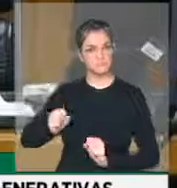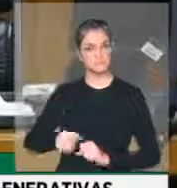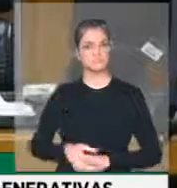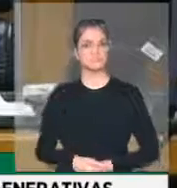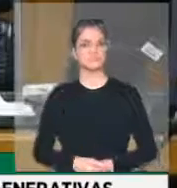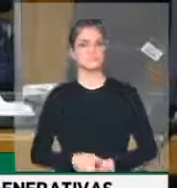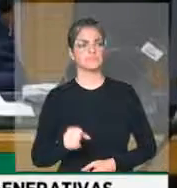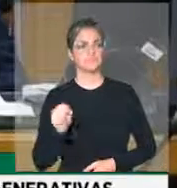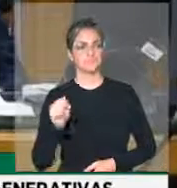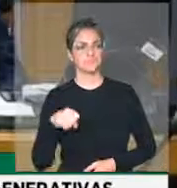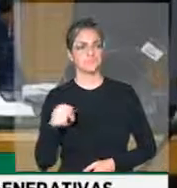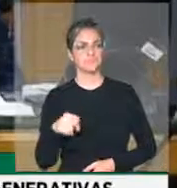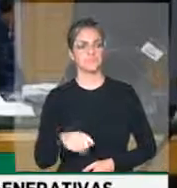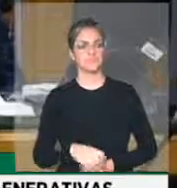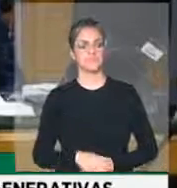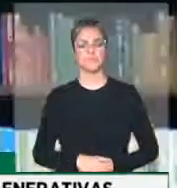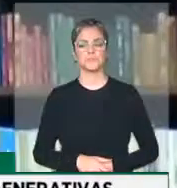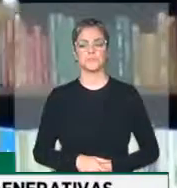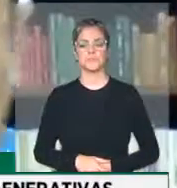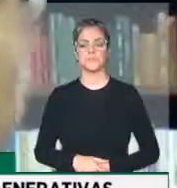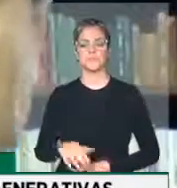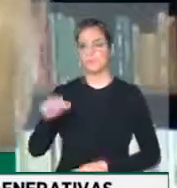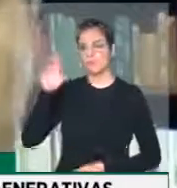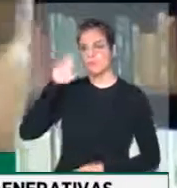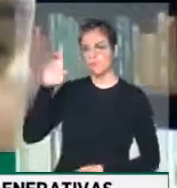Senhor presidente,